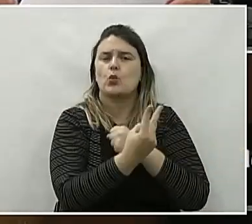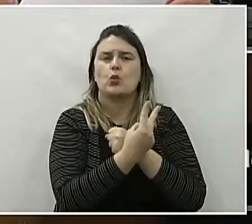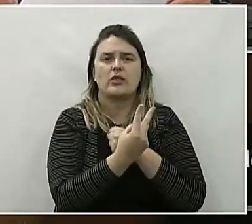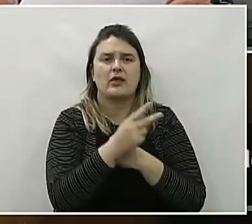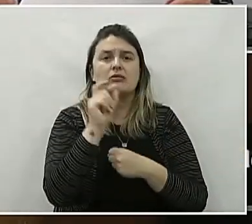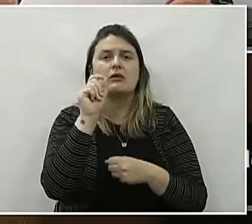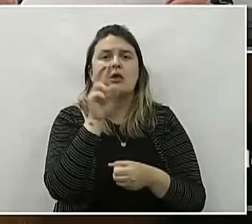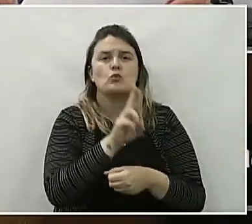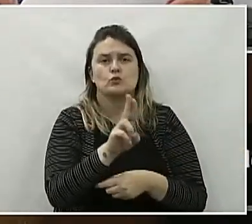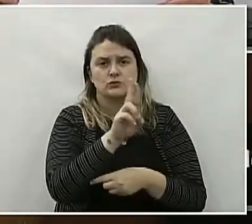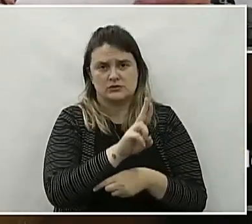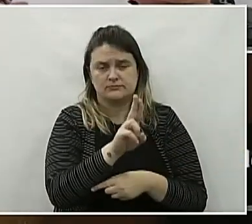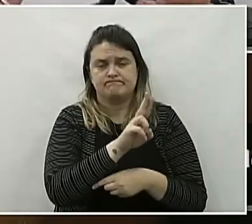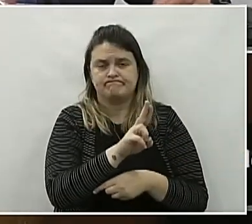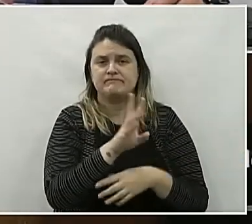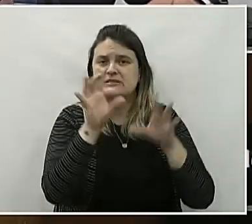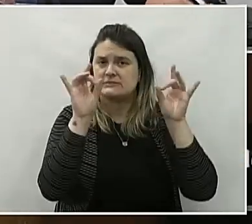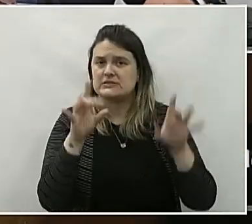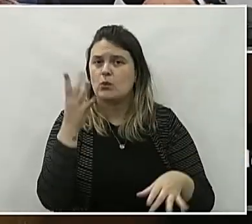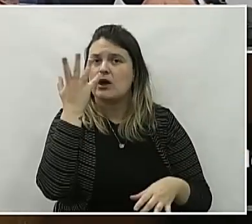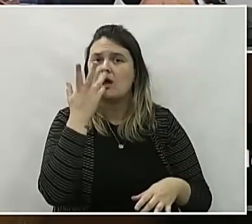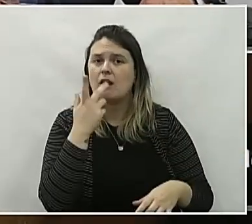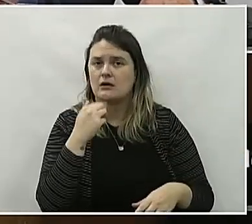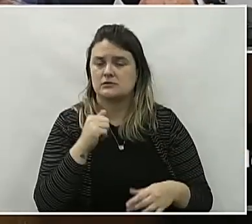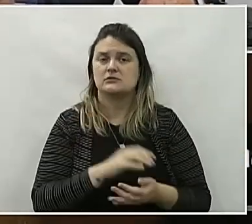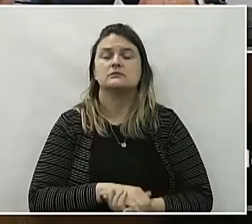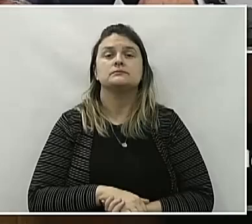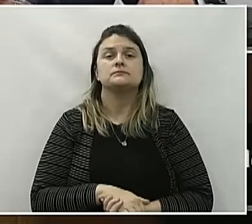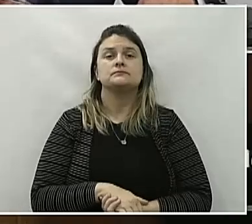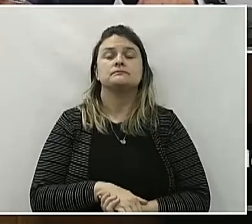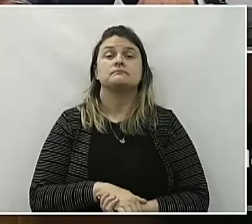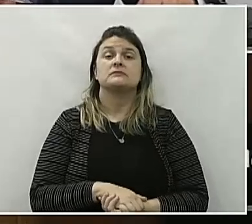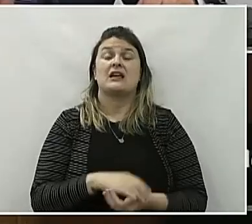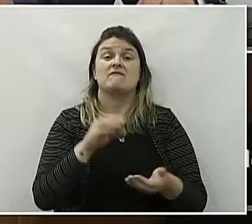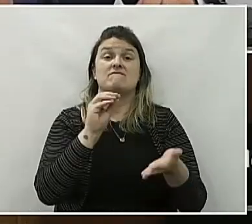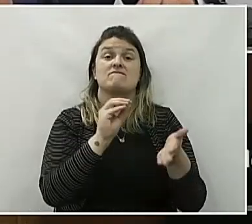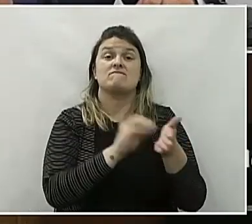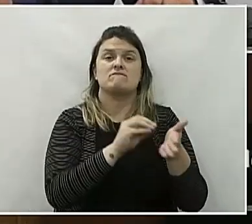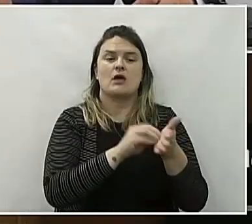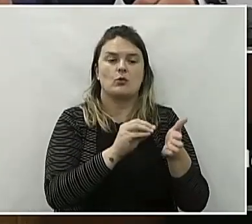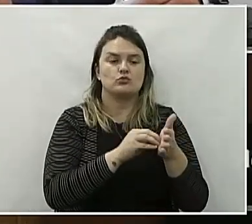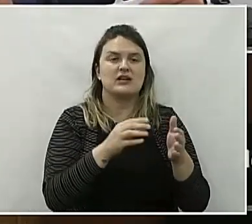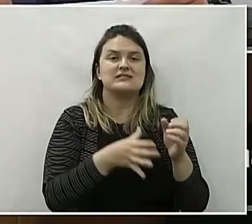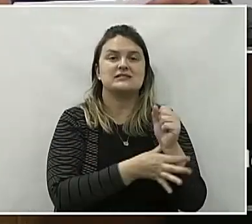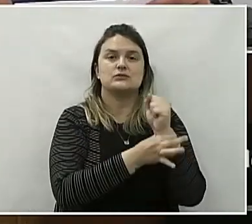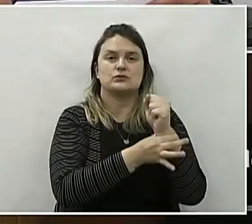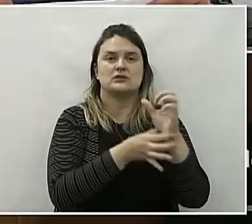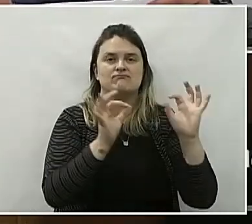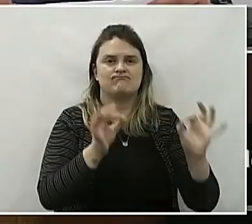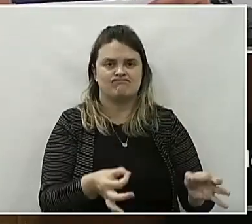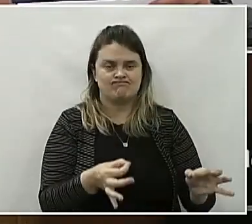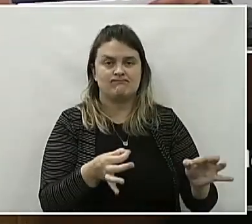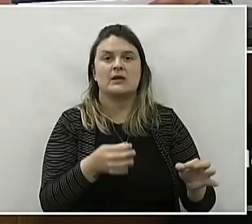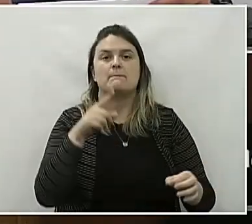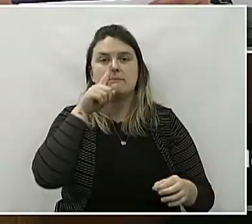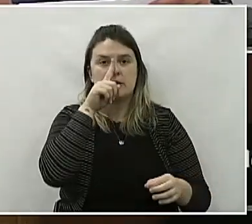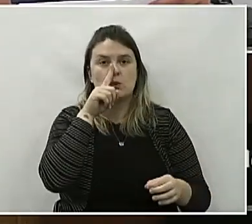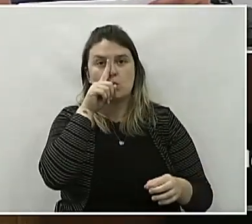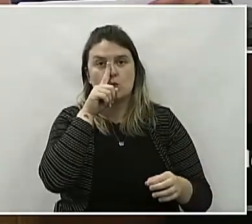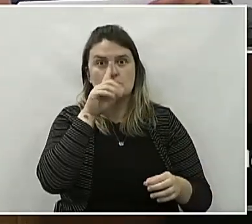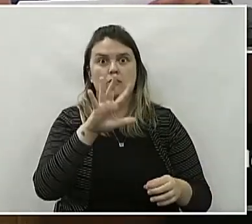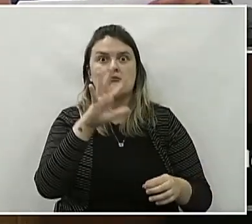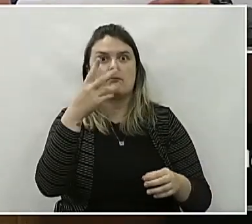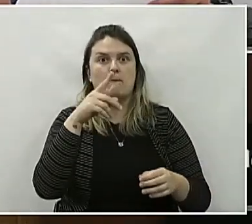aos pedestres, especialmente crianças que utilizam o local. A falta de barreiras de segurança adequadas aumenta o risco de